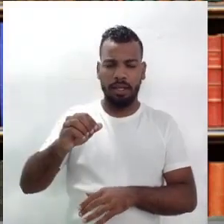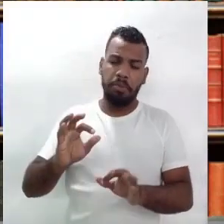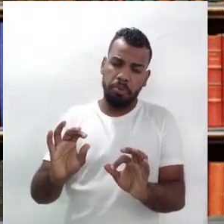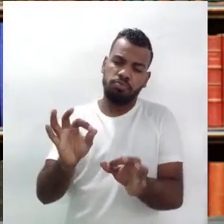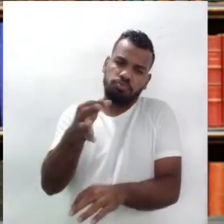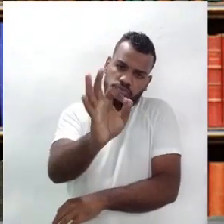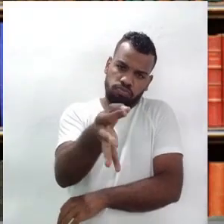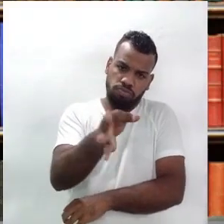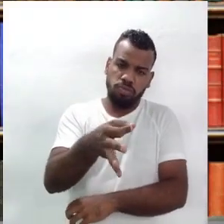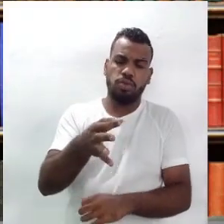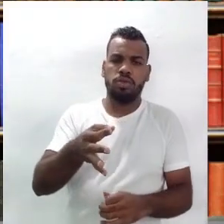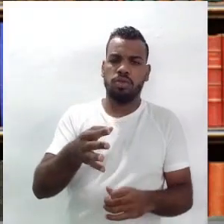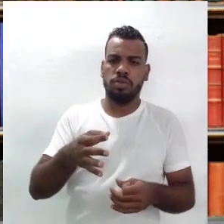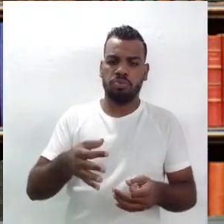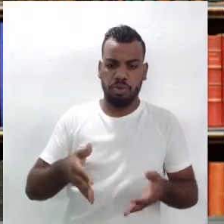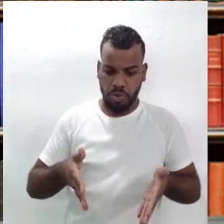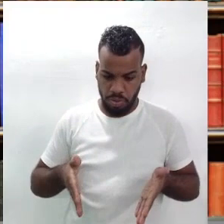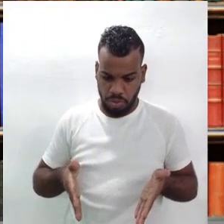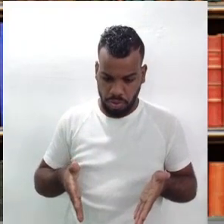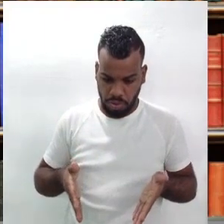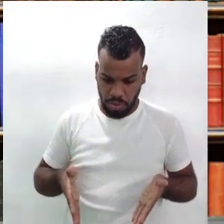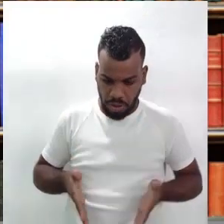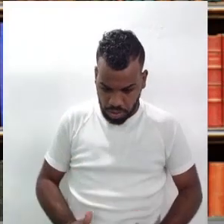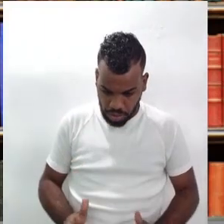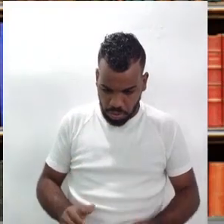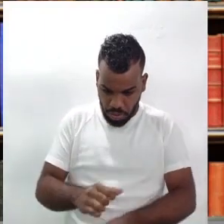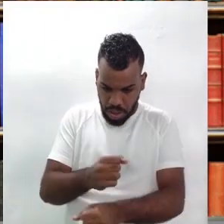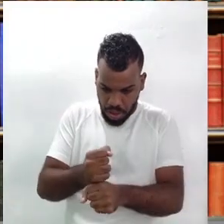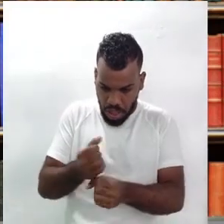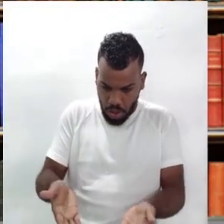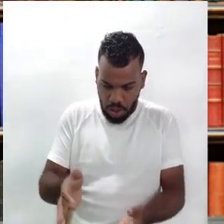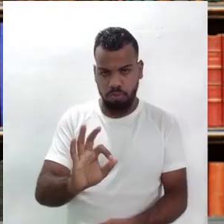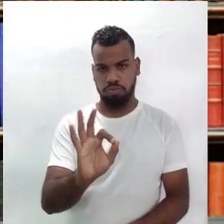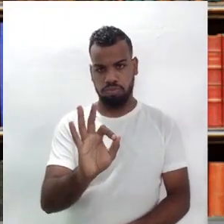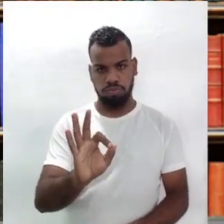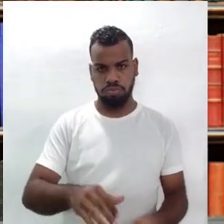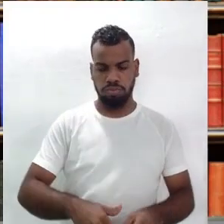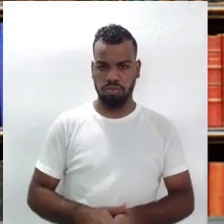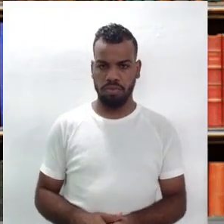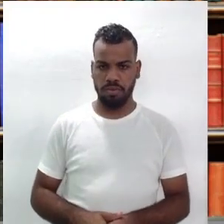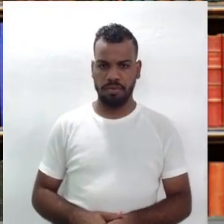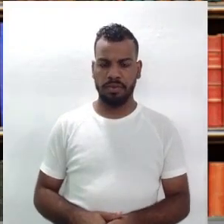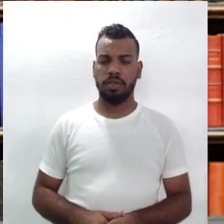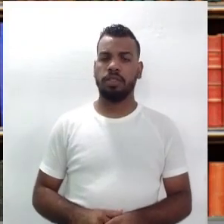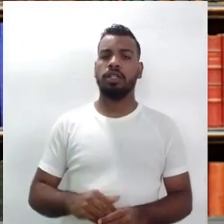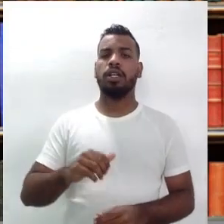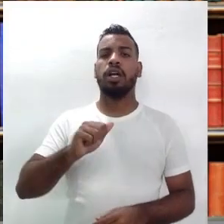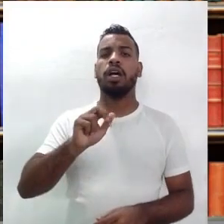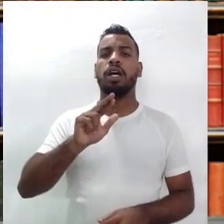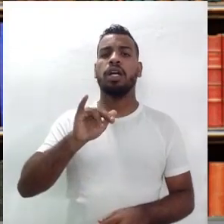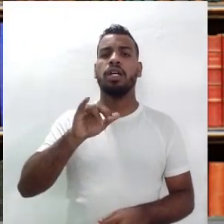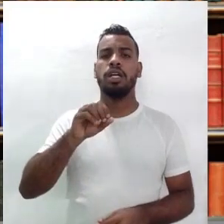obviamente, isso não nasceu nesse ano. Ariano Soasson estava